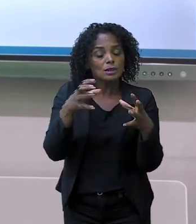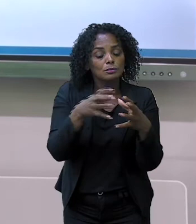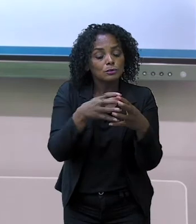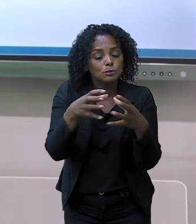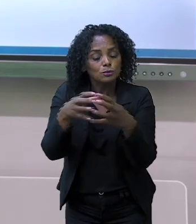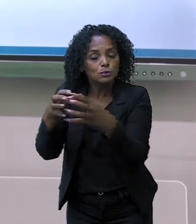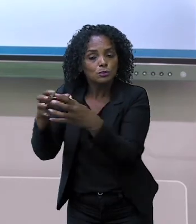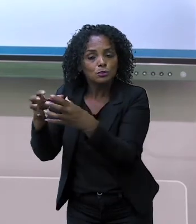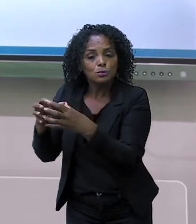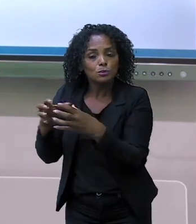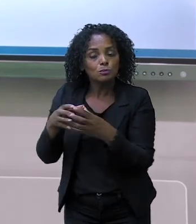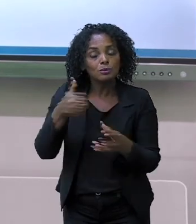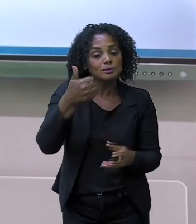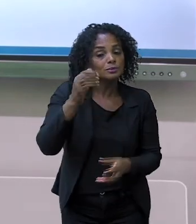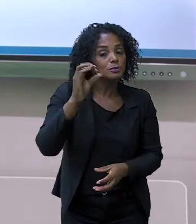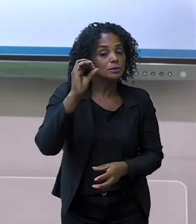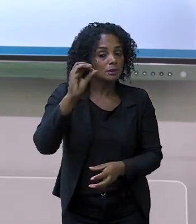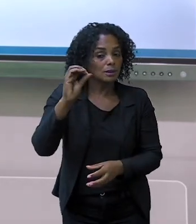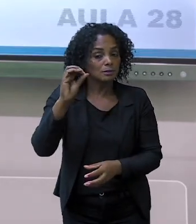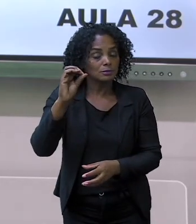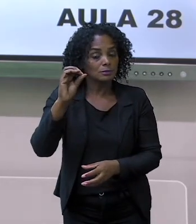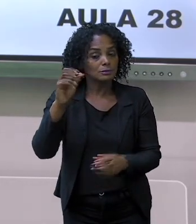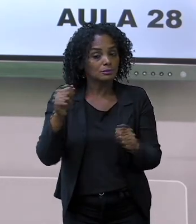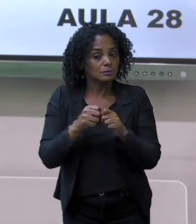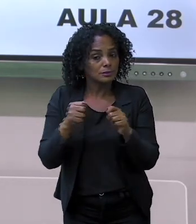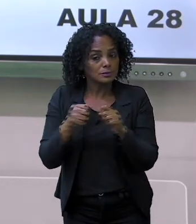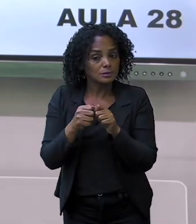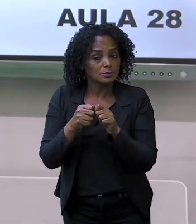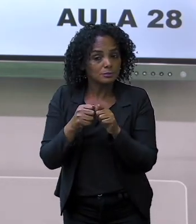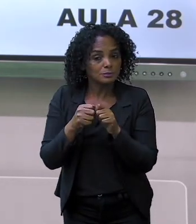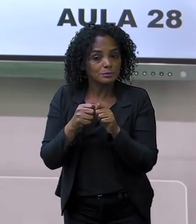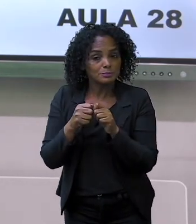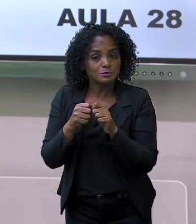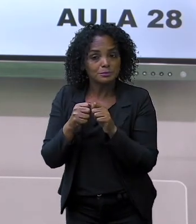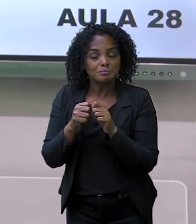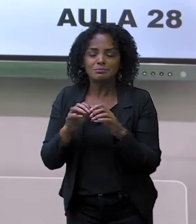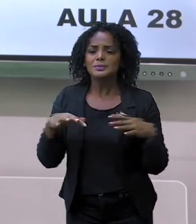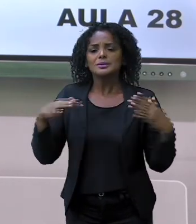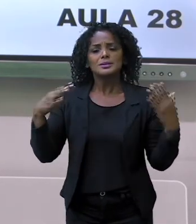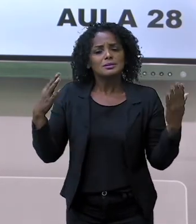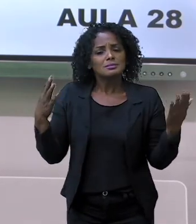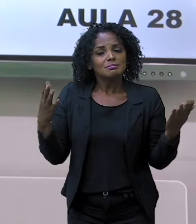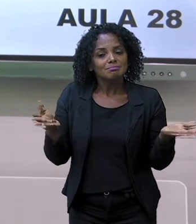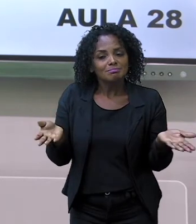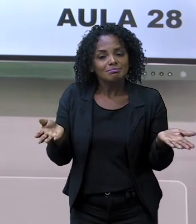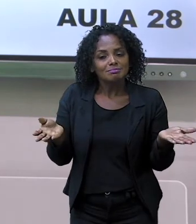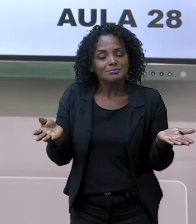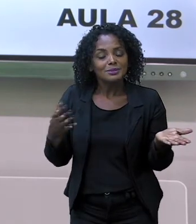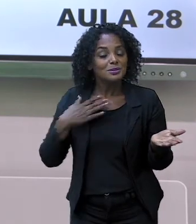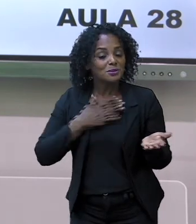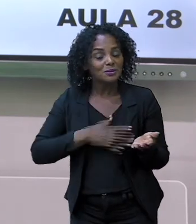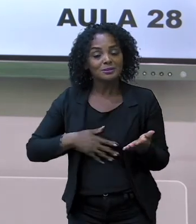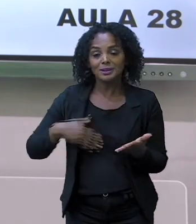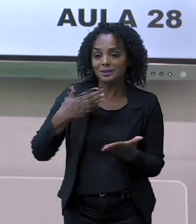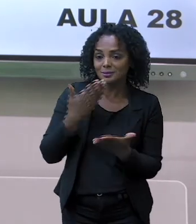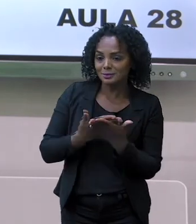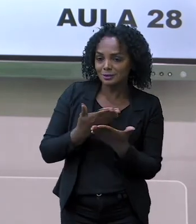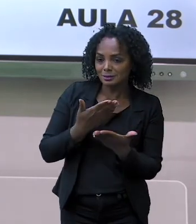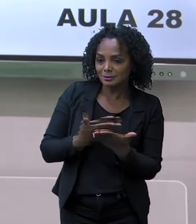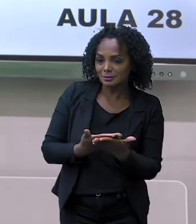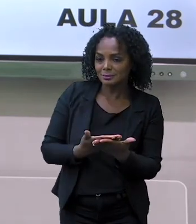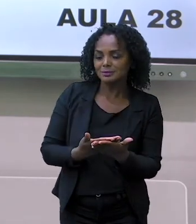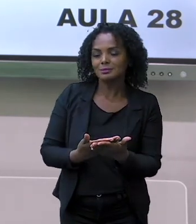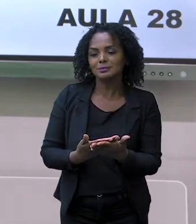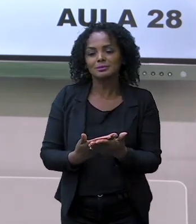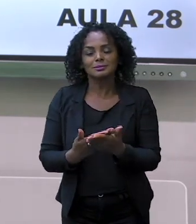montinhos com dez que nós fizemos. Certo? E aí, vocês gostaram de trabalhar com